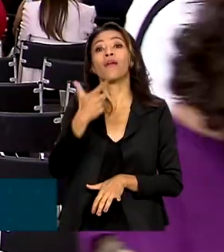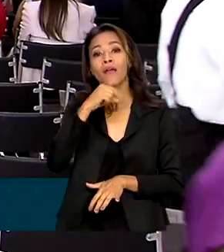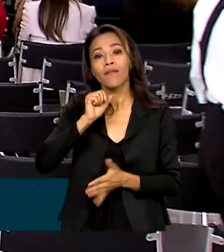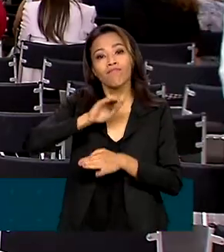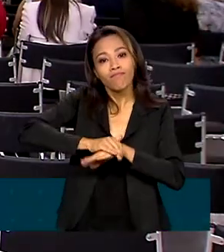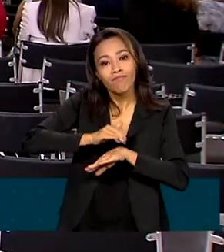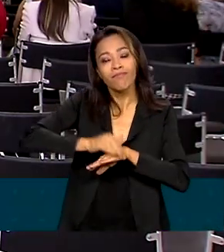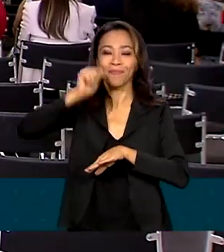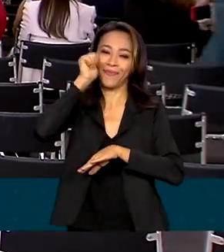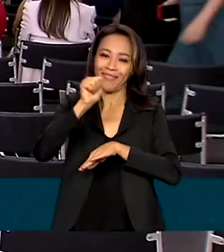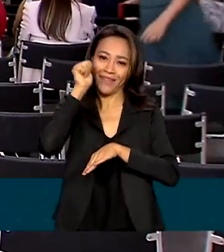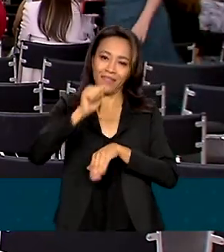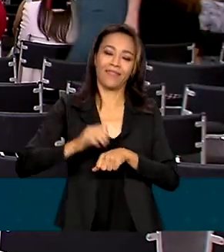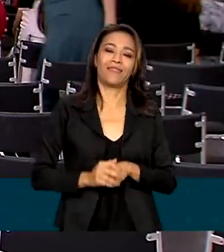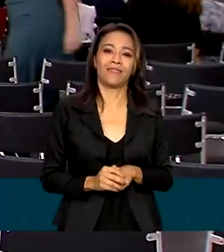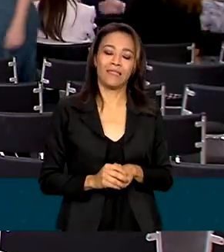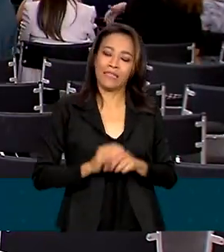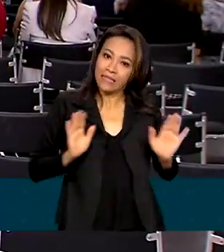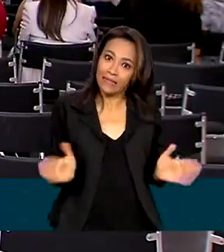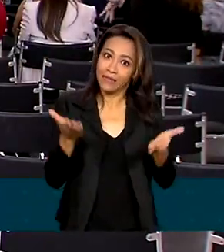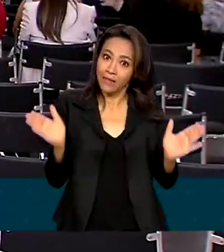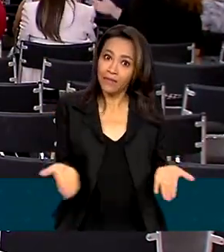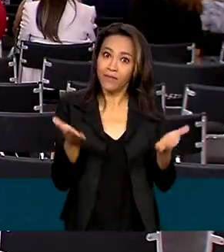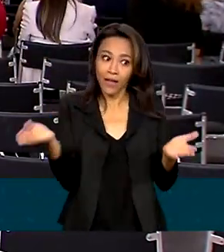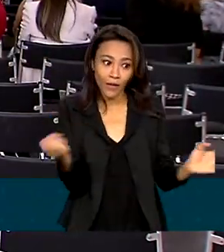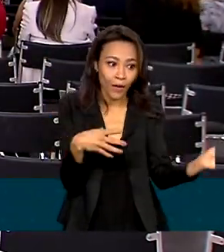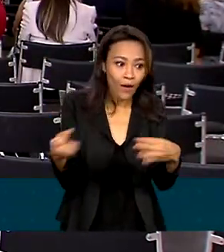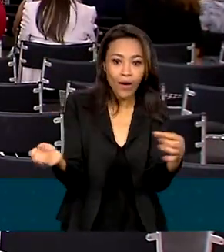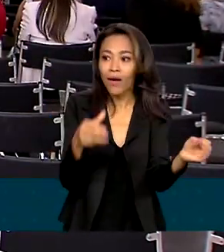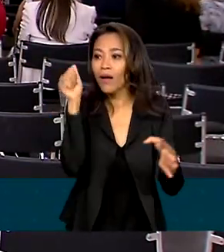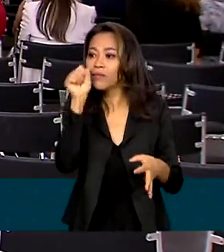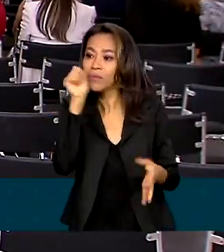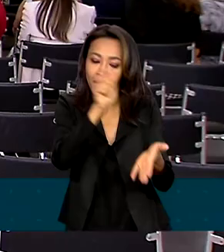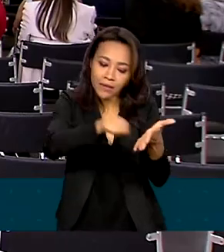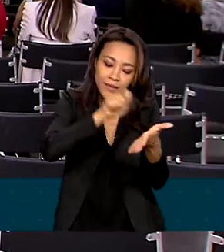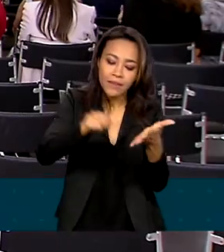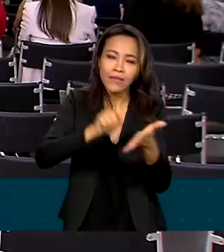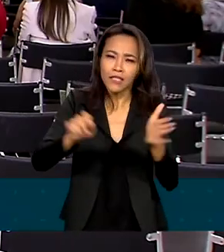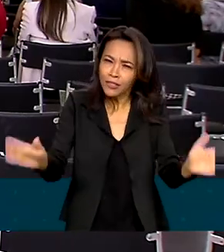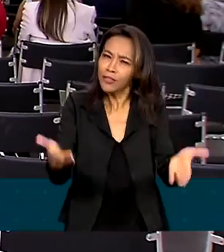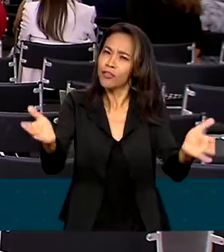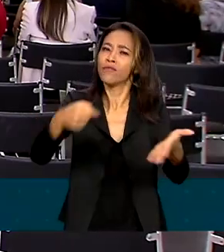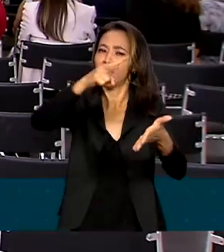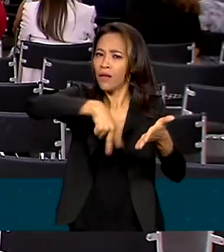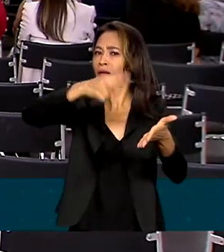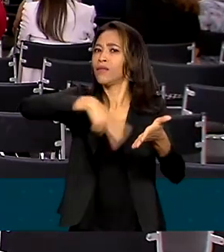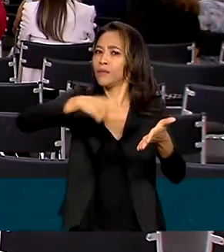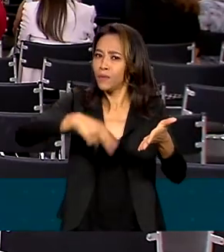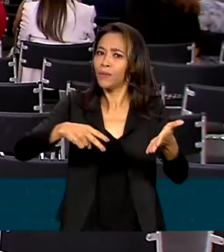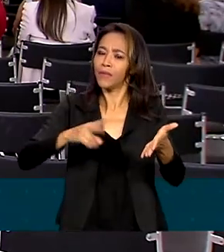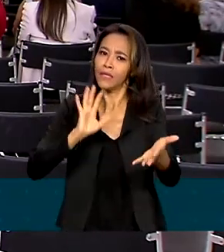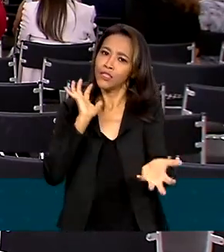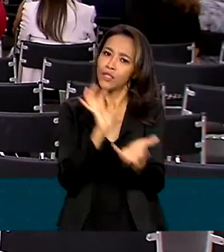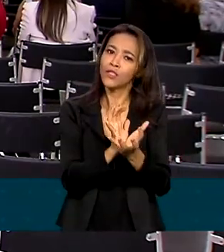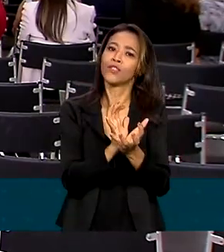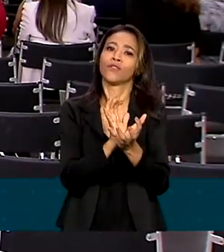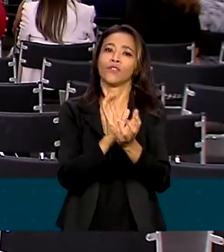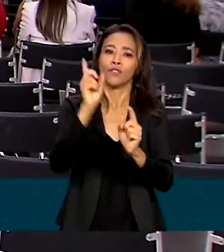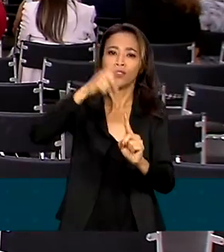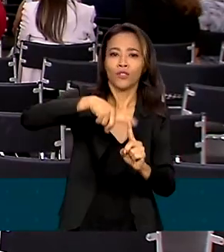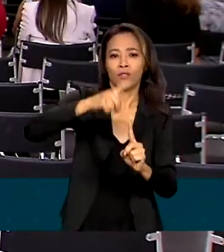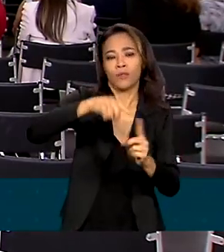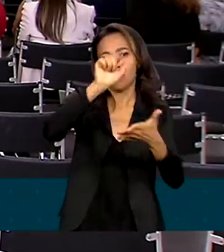Além disso, incentivar novas escritoras e estimular a formação de leitores desse estilo de literatura. As